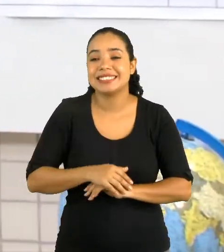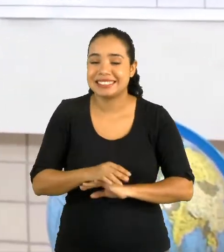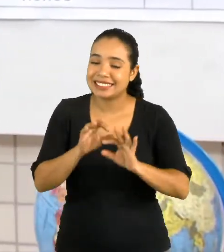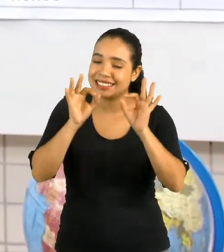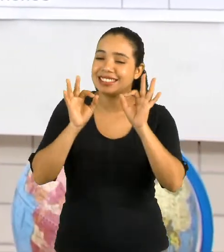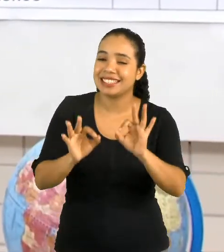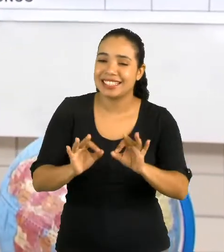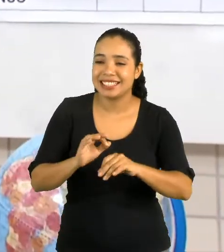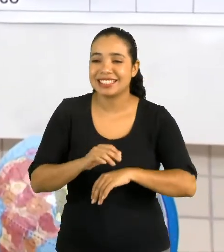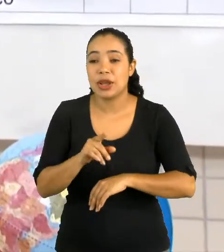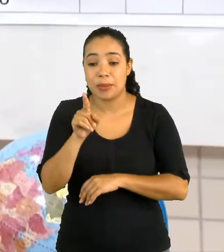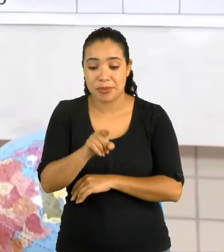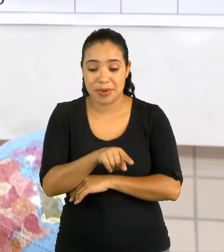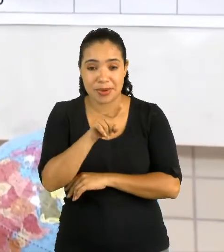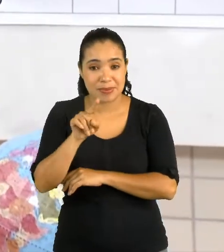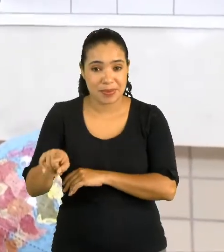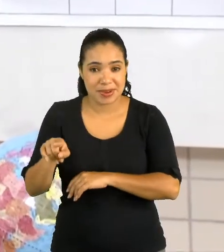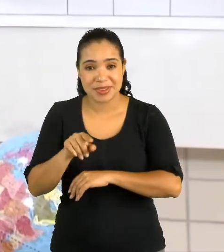certo. Deixa eu marcar aqui.